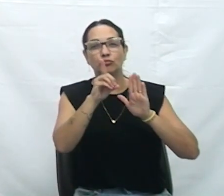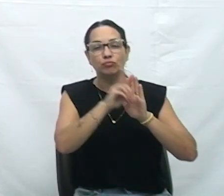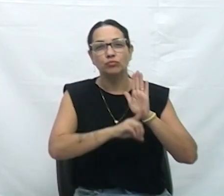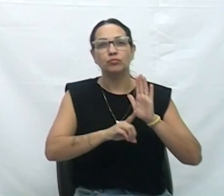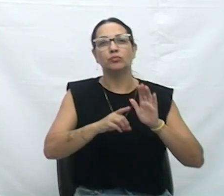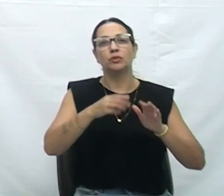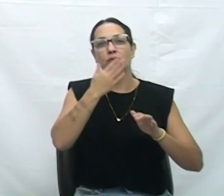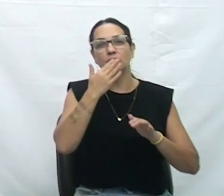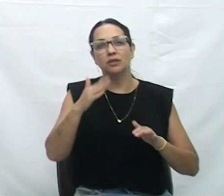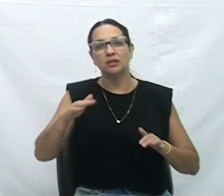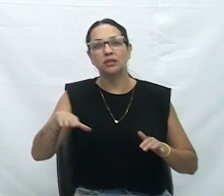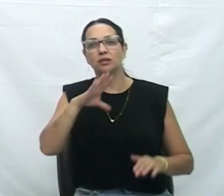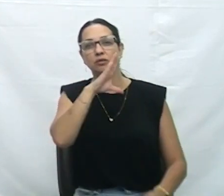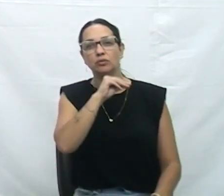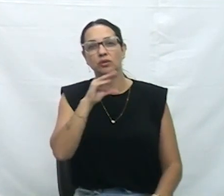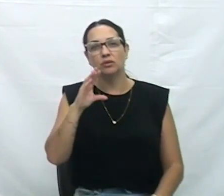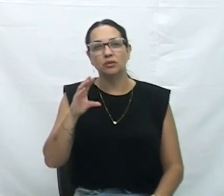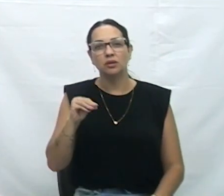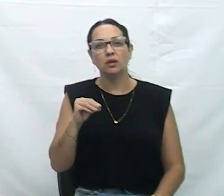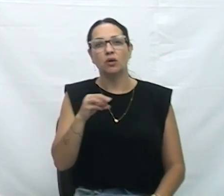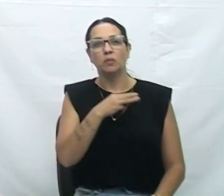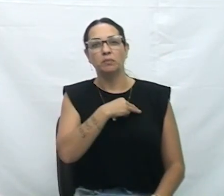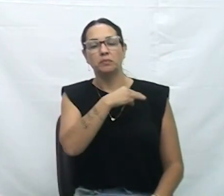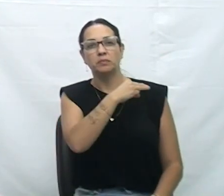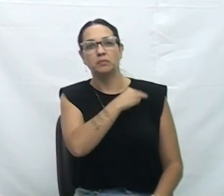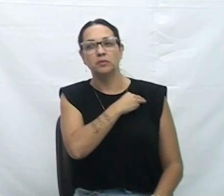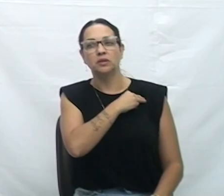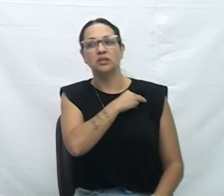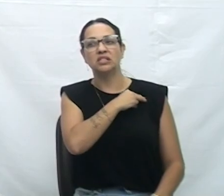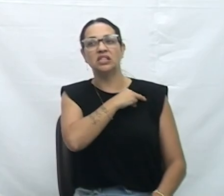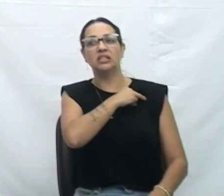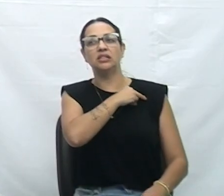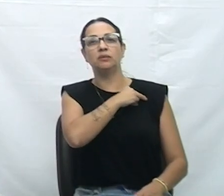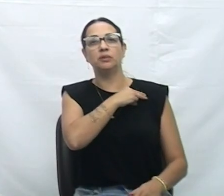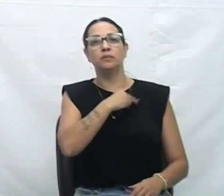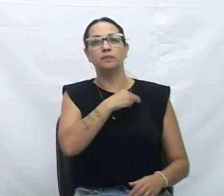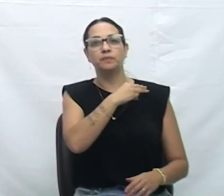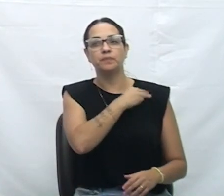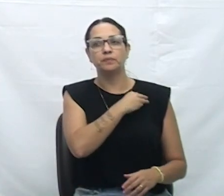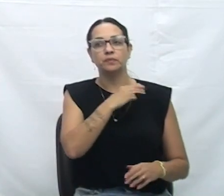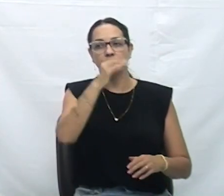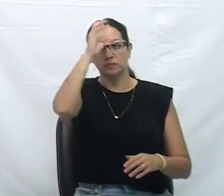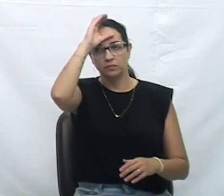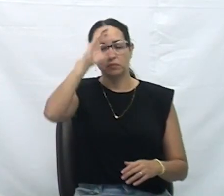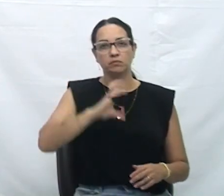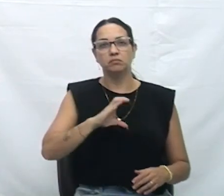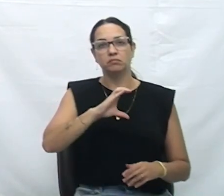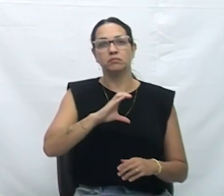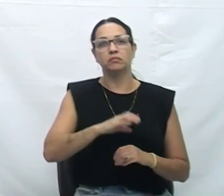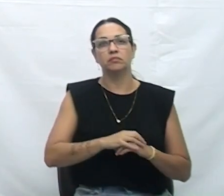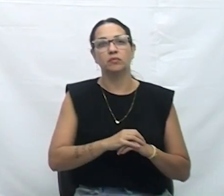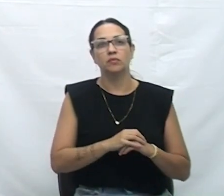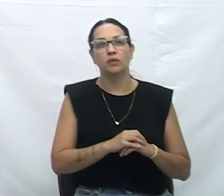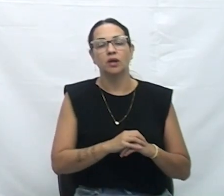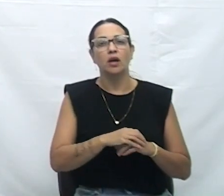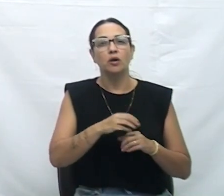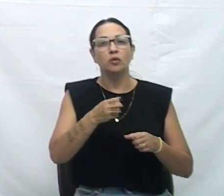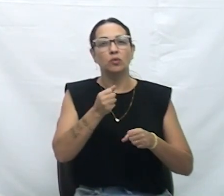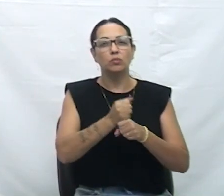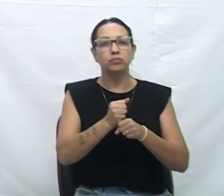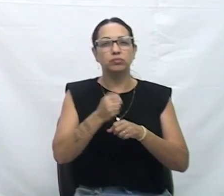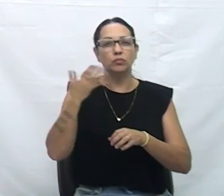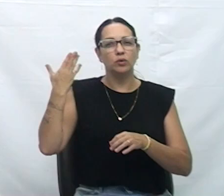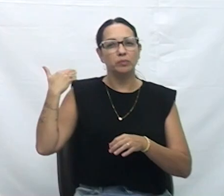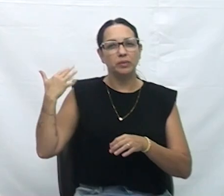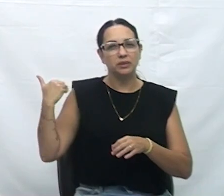adolescente, no Ministério da Cidadania e dos Direitos Humanos, falando exatamente sobre essa pauta. O ano passado nós estivemos juntos na